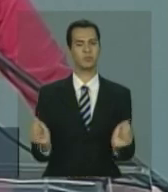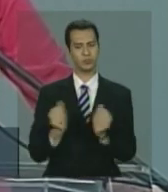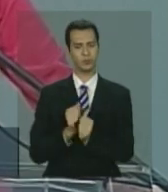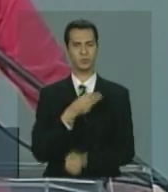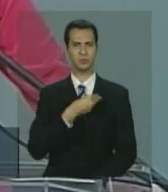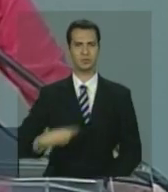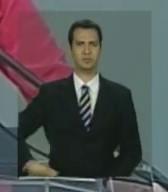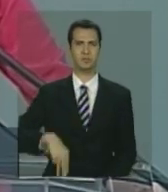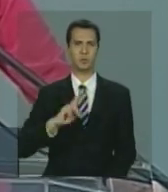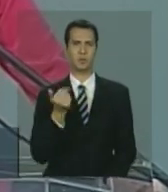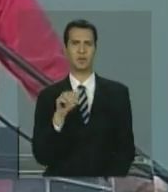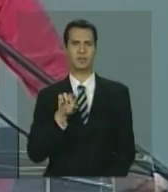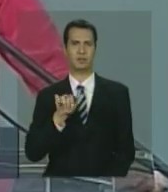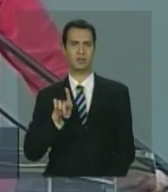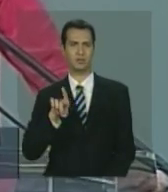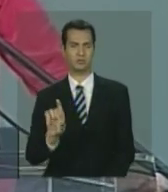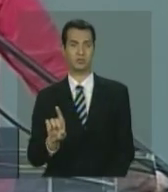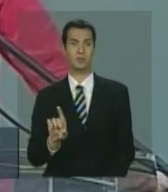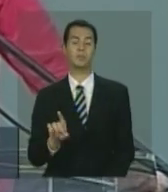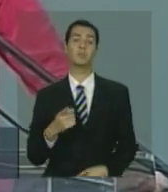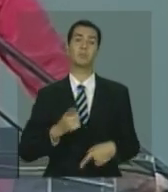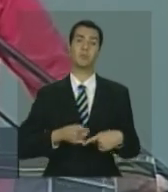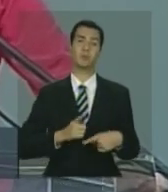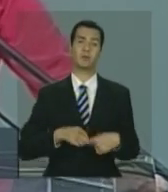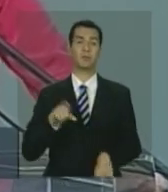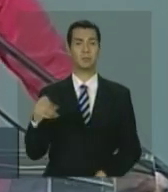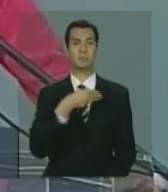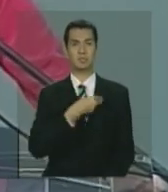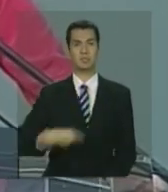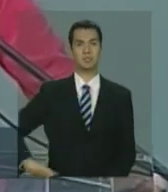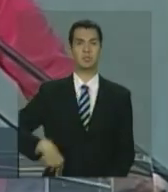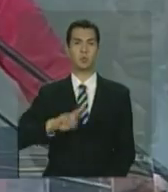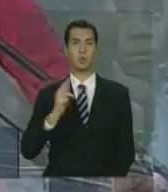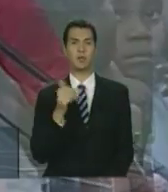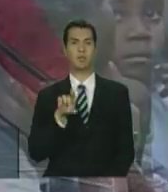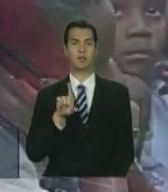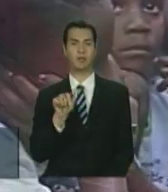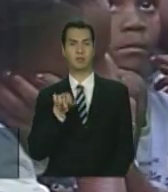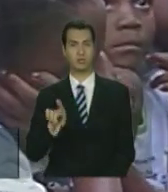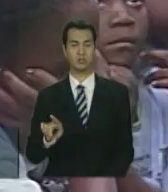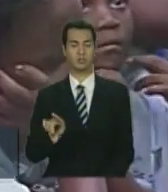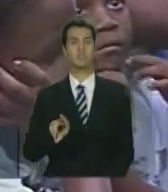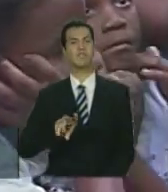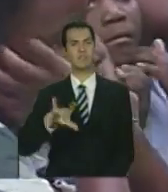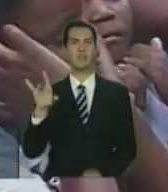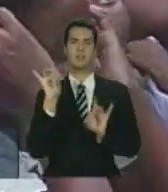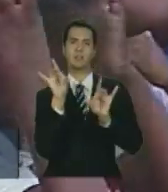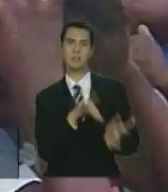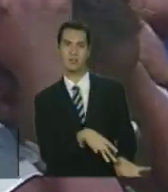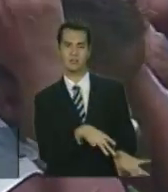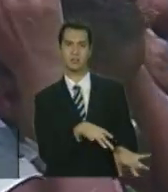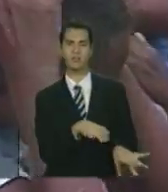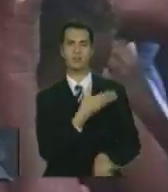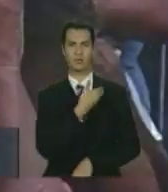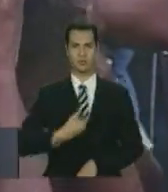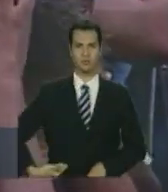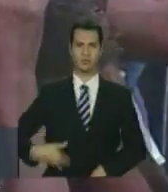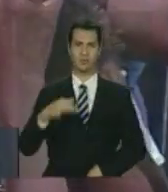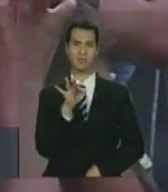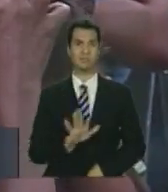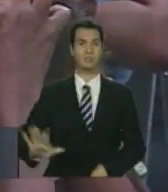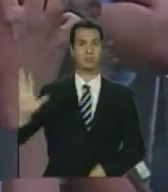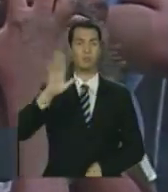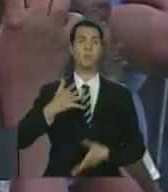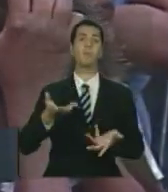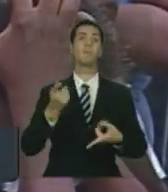ministro Fernando Haddad, que vai sair do meu governo, vai enfrentar uma outra realidade, ele